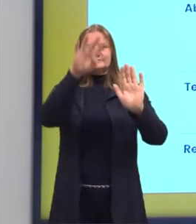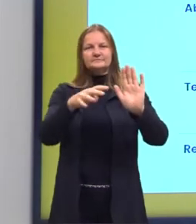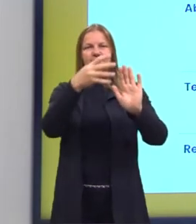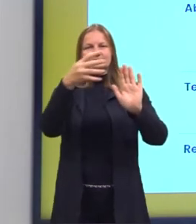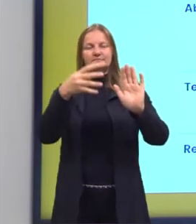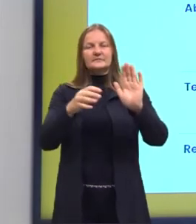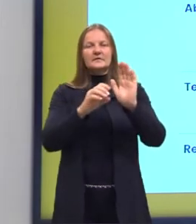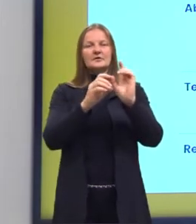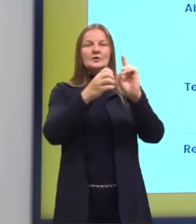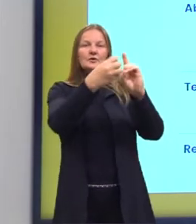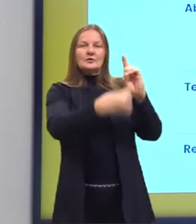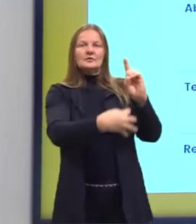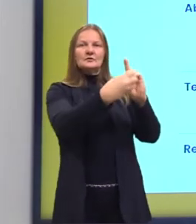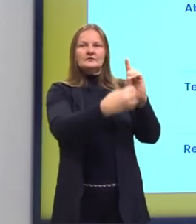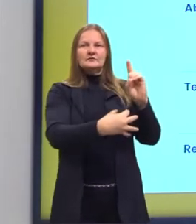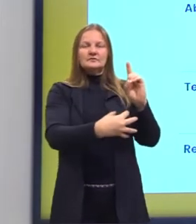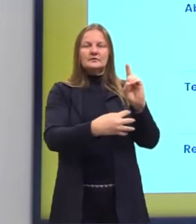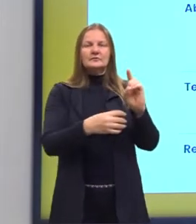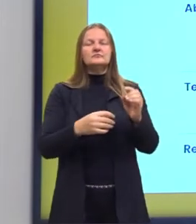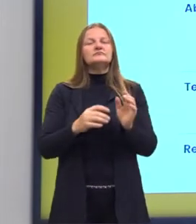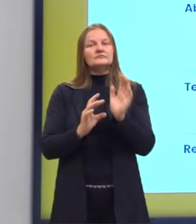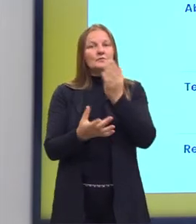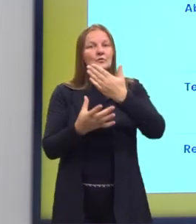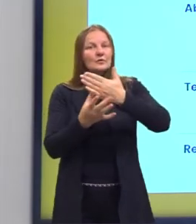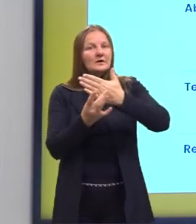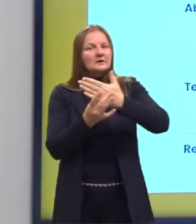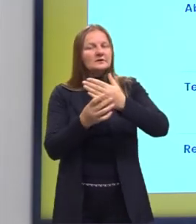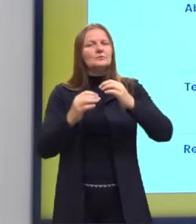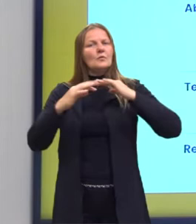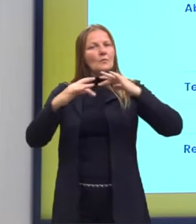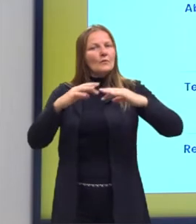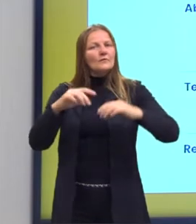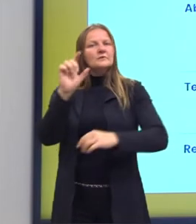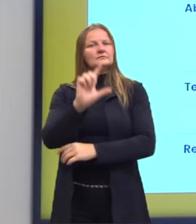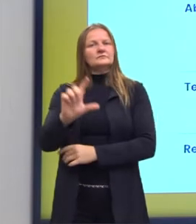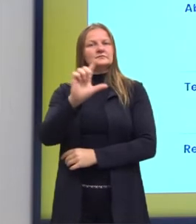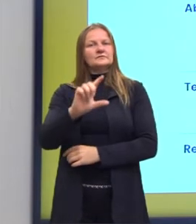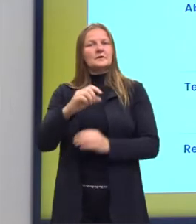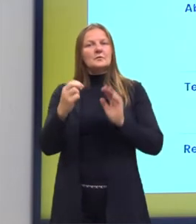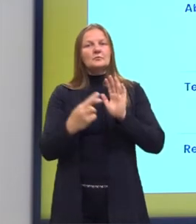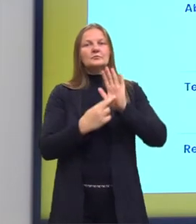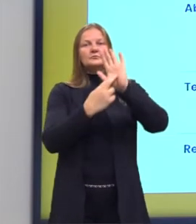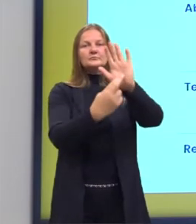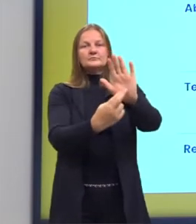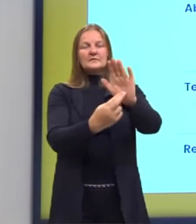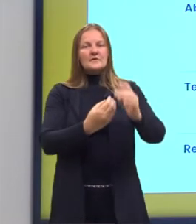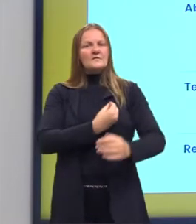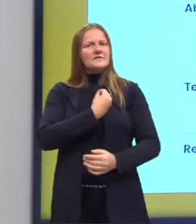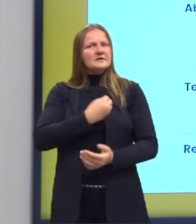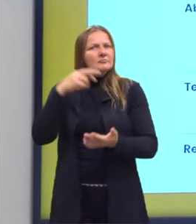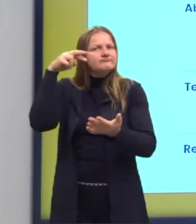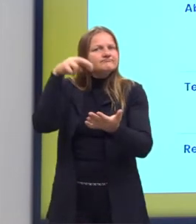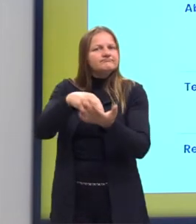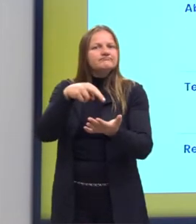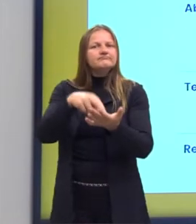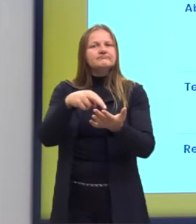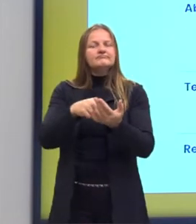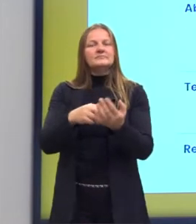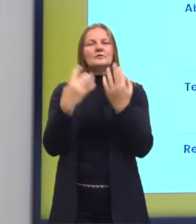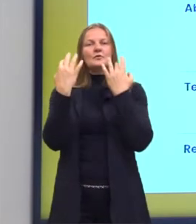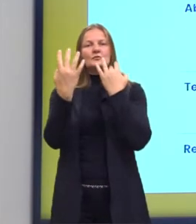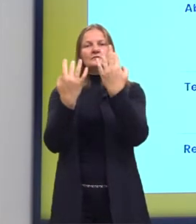definição. O realismo é um movimento literário que é caracterizado pela representação da vida real. E o